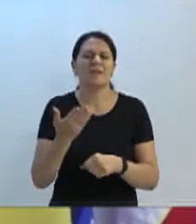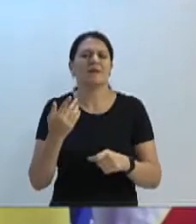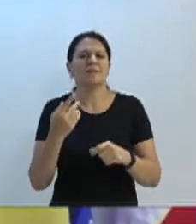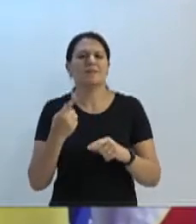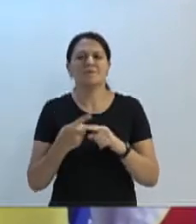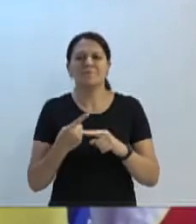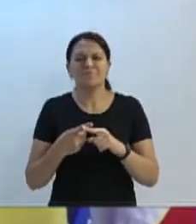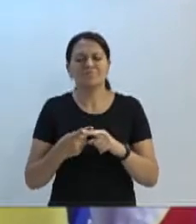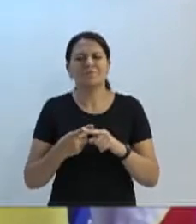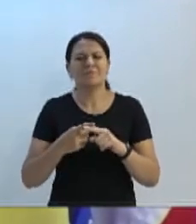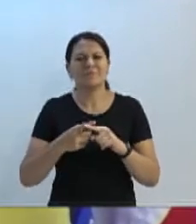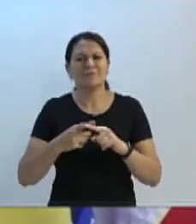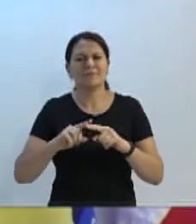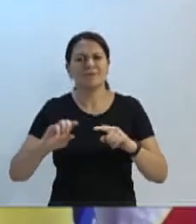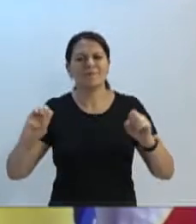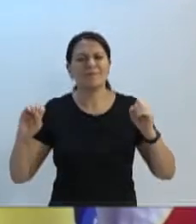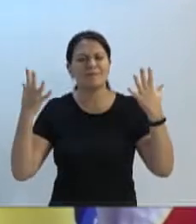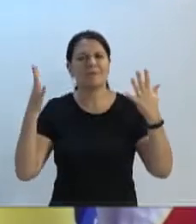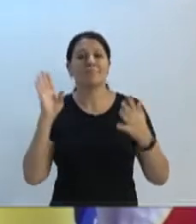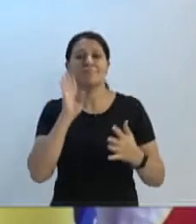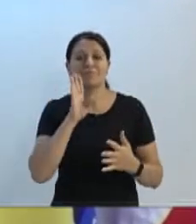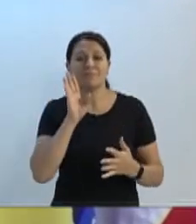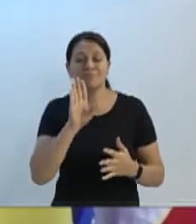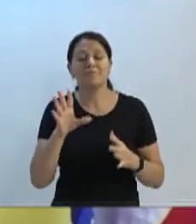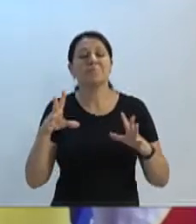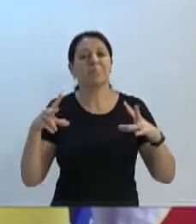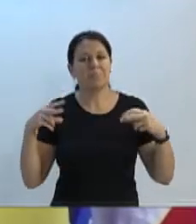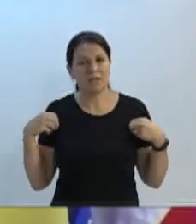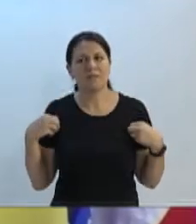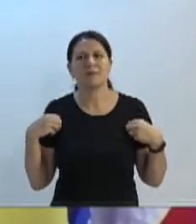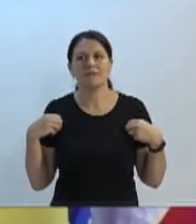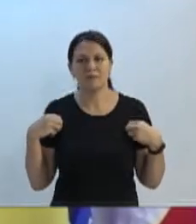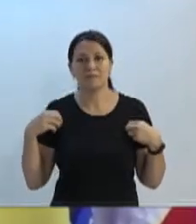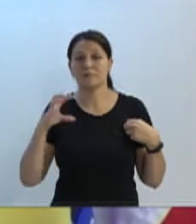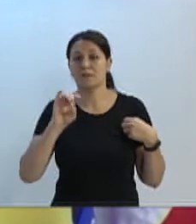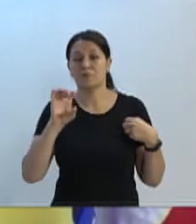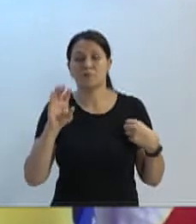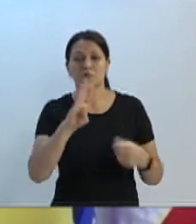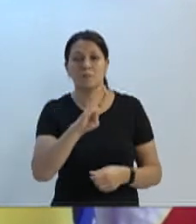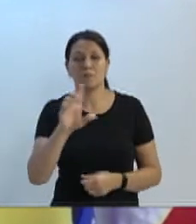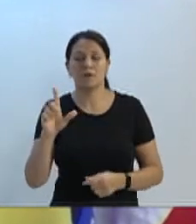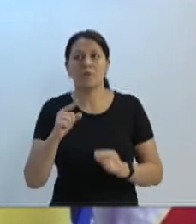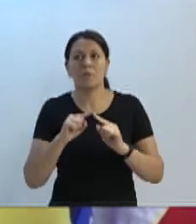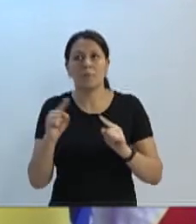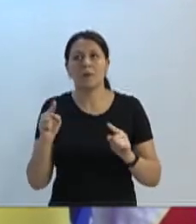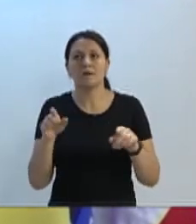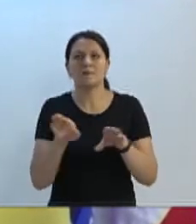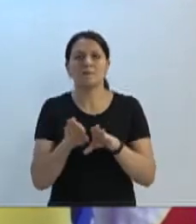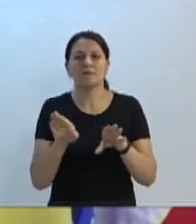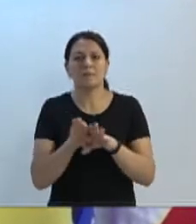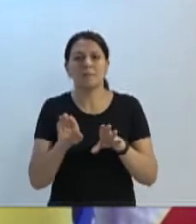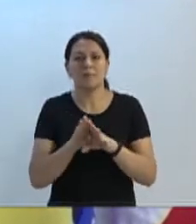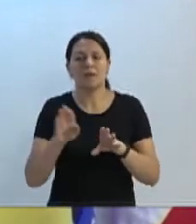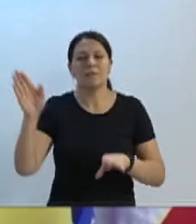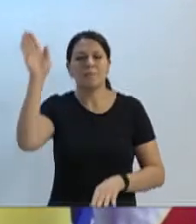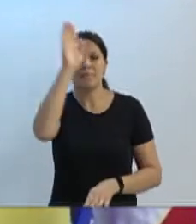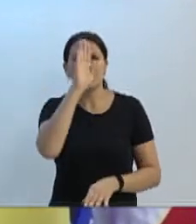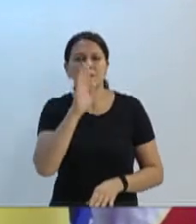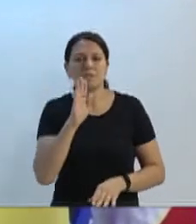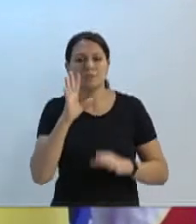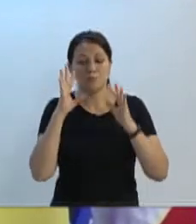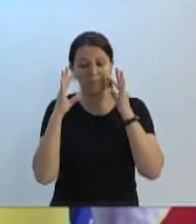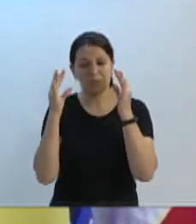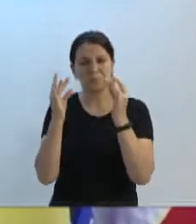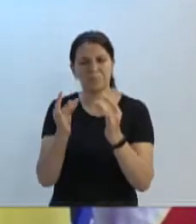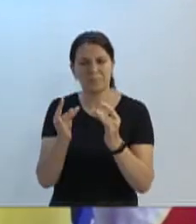um grande festival, e merece o reconhecimento, não só do Blumenauense, mas o reconhecimento nacional, como ele está tendo